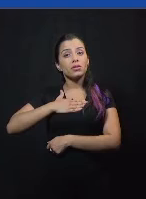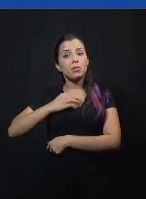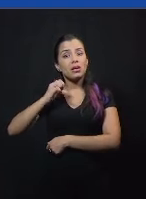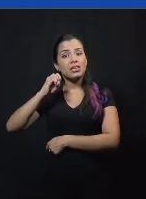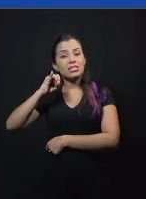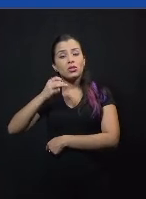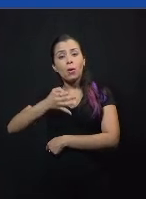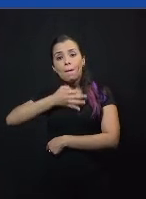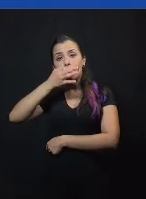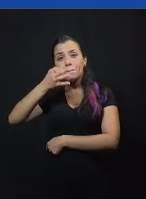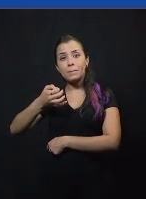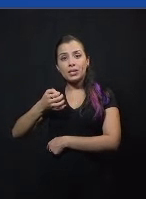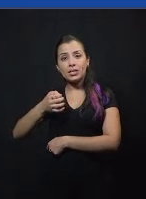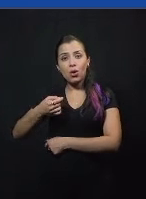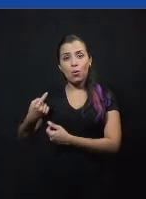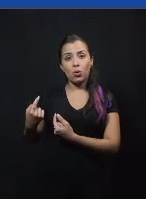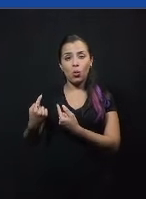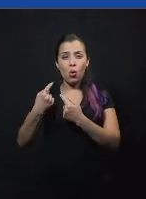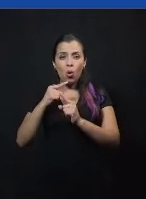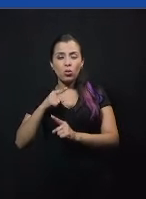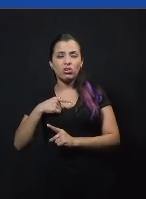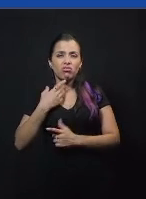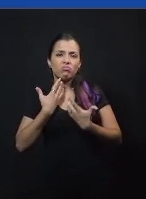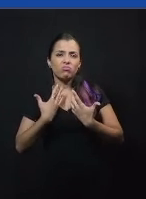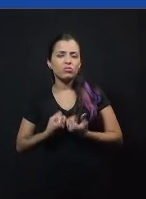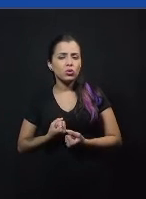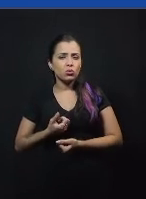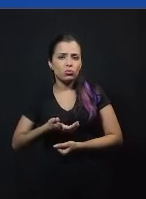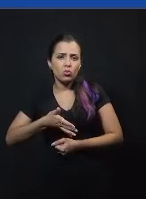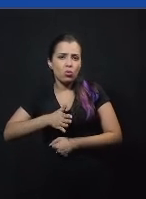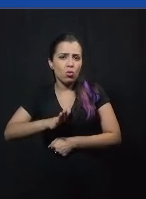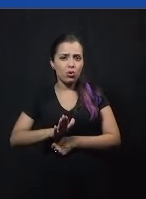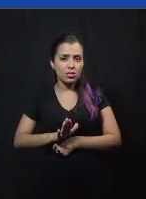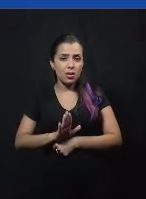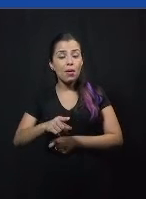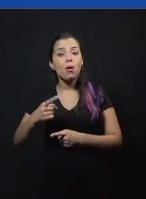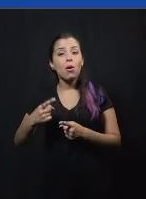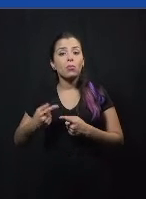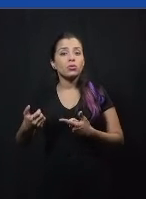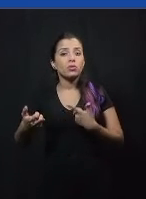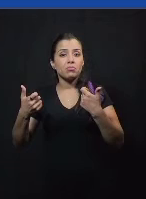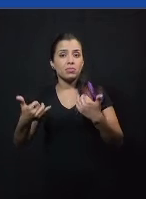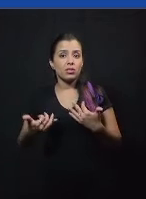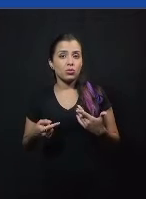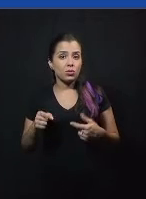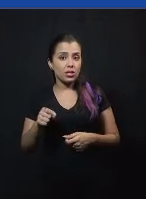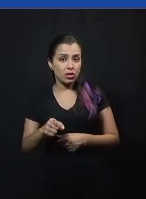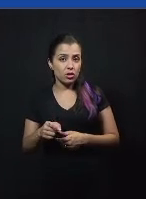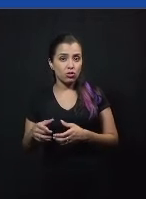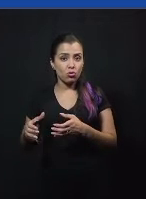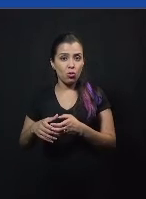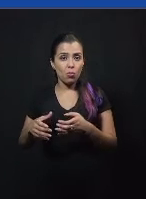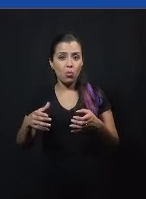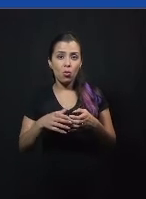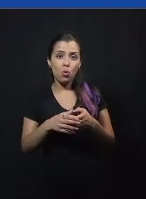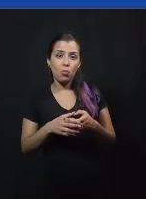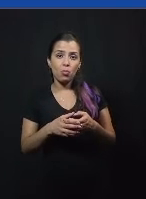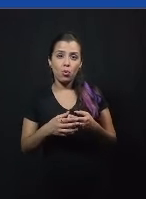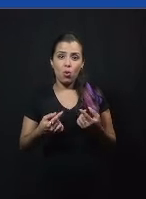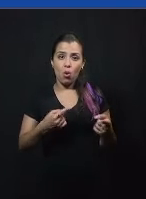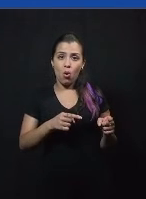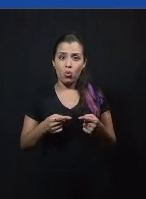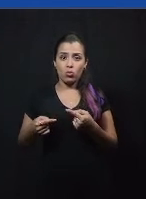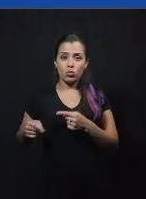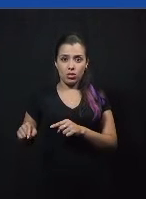E por que eu estou falando isso? Porque quando a gente tem esse processo de debate político entre dois grupos opostos, as pessoas sempre vão buscando